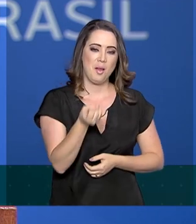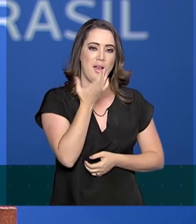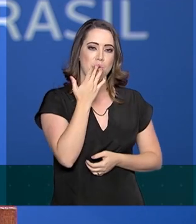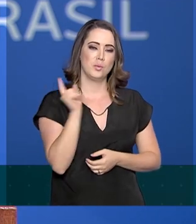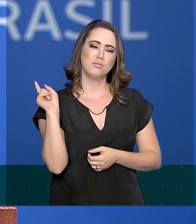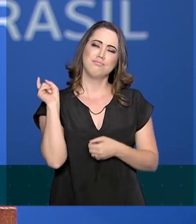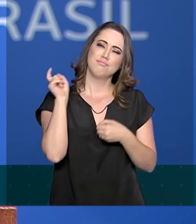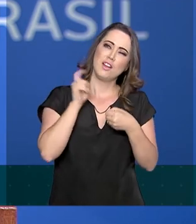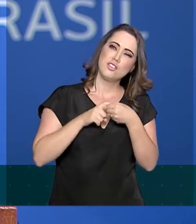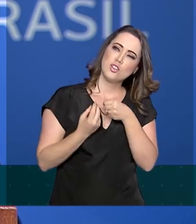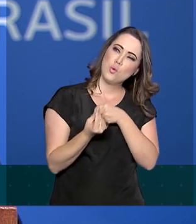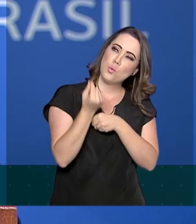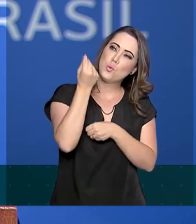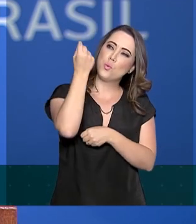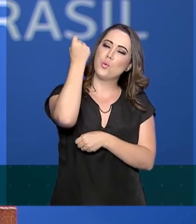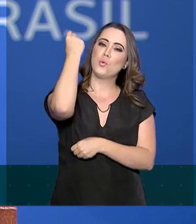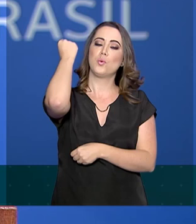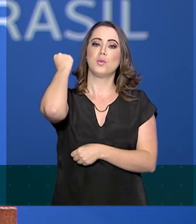volta um pouco no tempo.